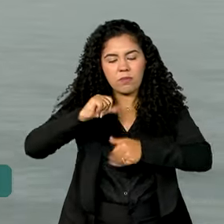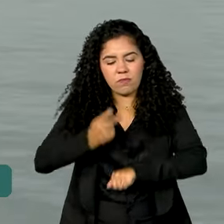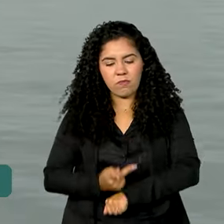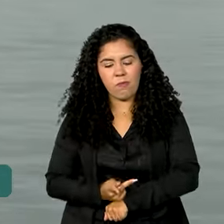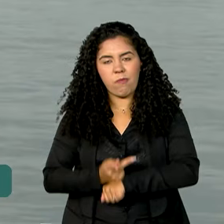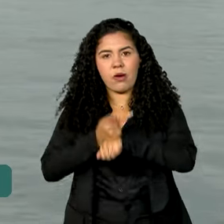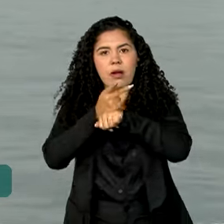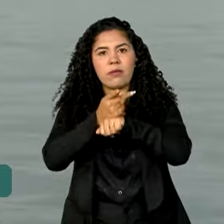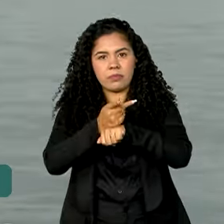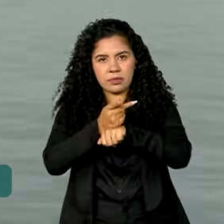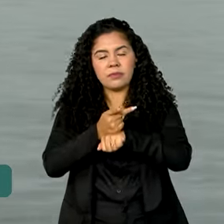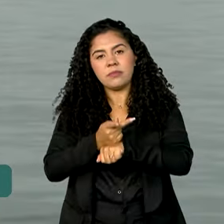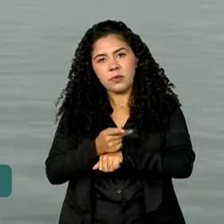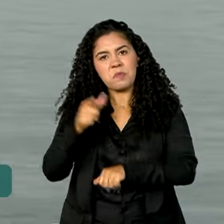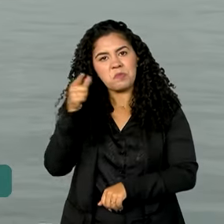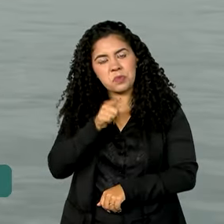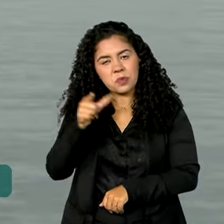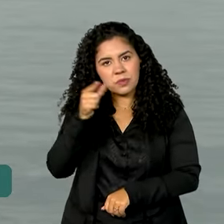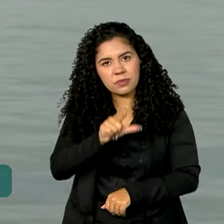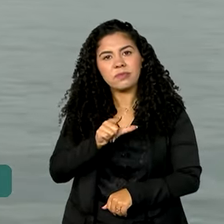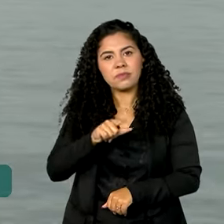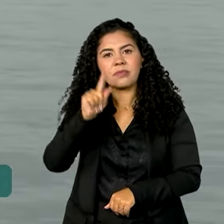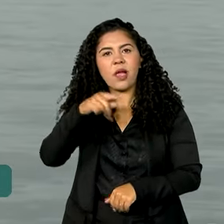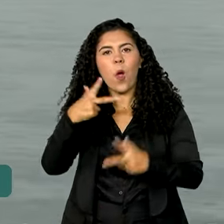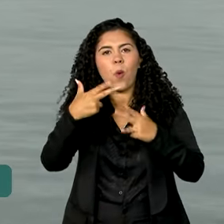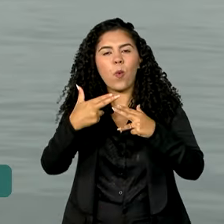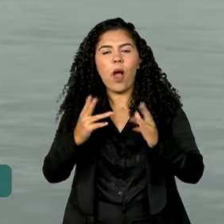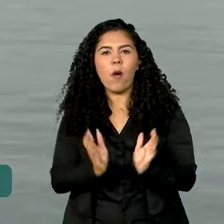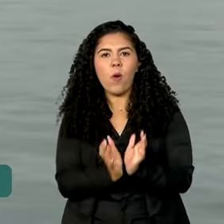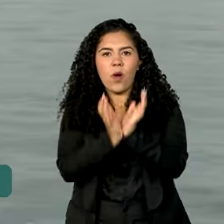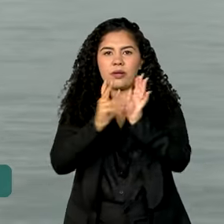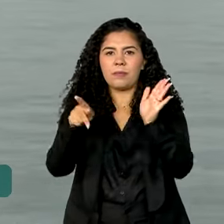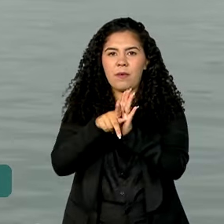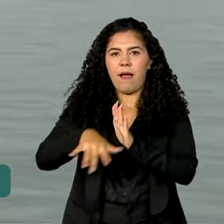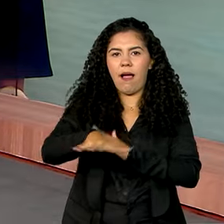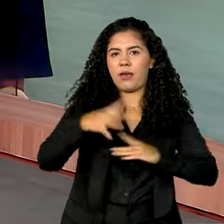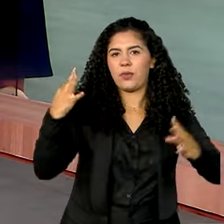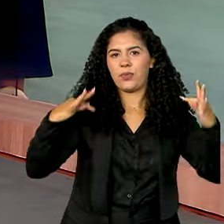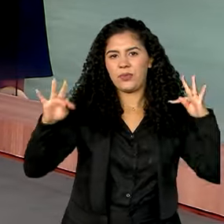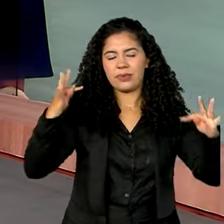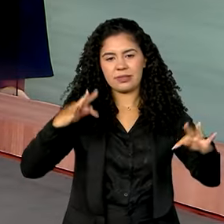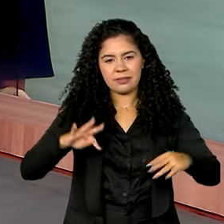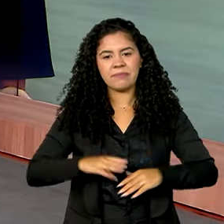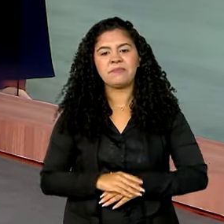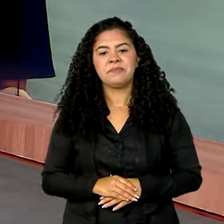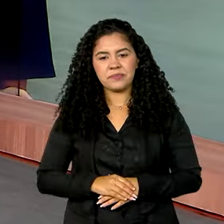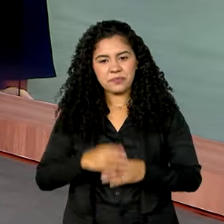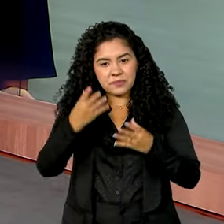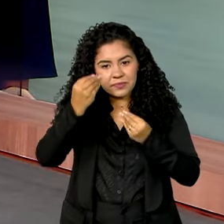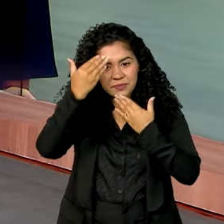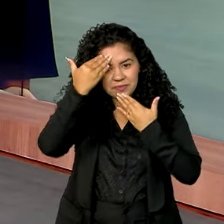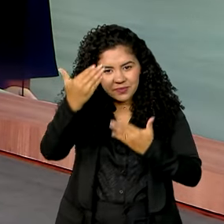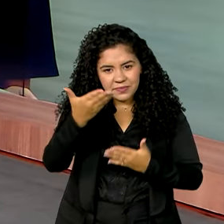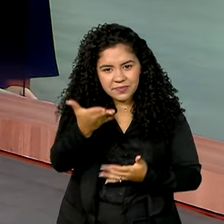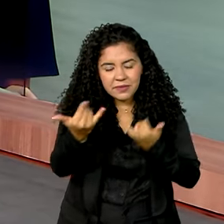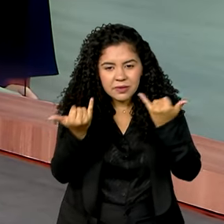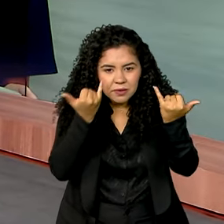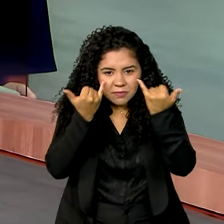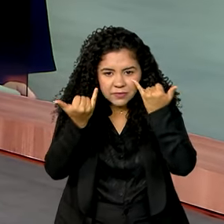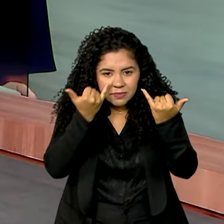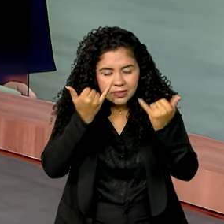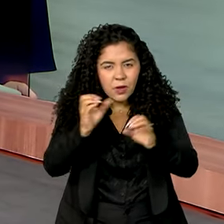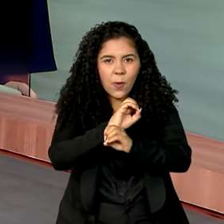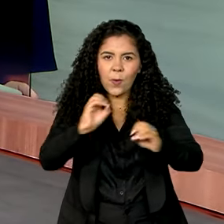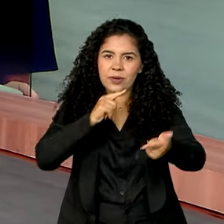Travel Awards, considerado o Oscar do Turismo. Eu volto com você, Vanessa. Ok, Cláudia. Obrigada pelas informações. Bom